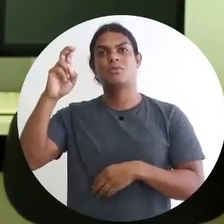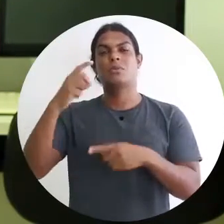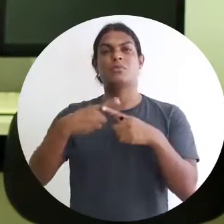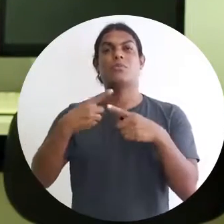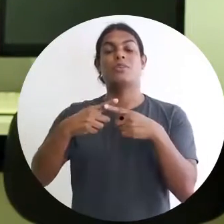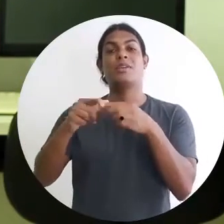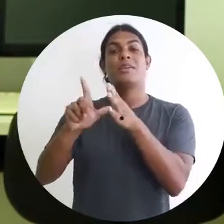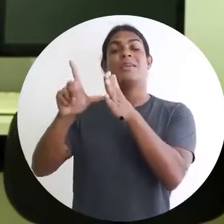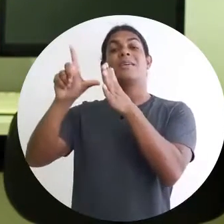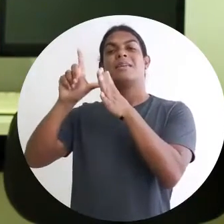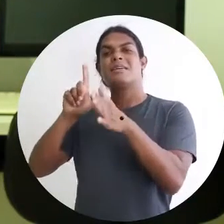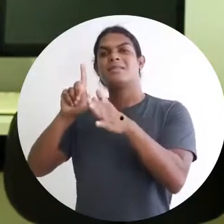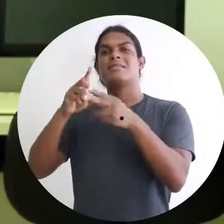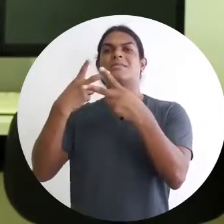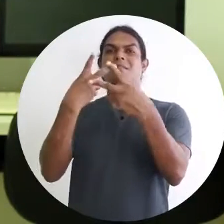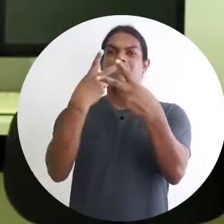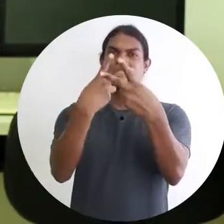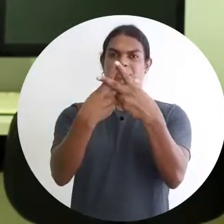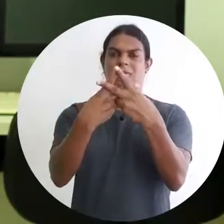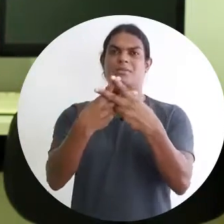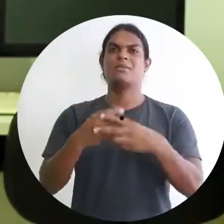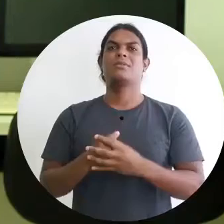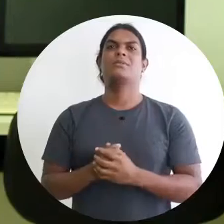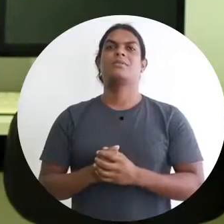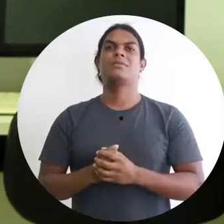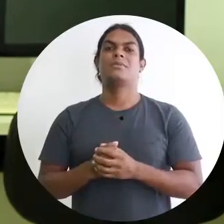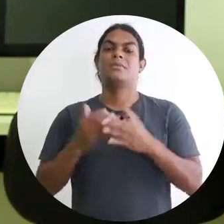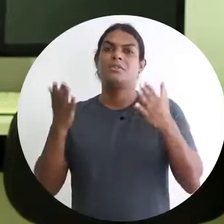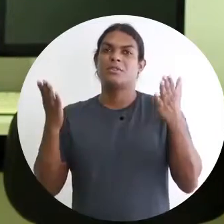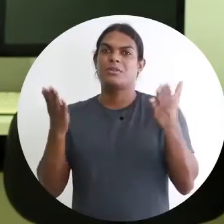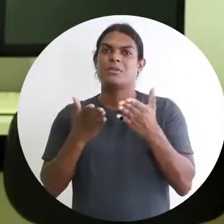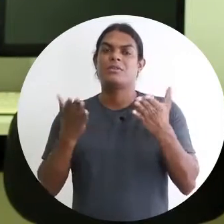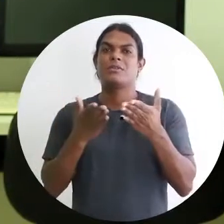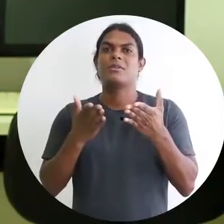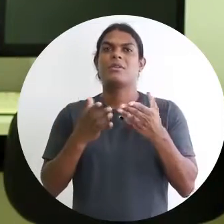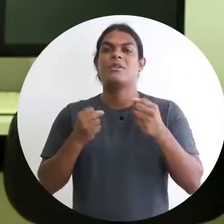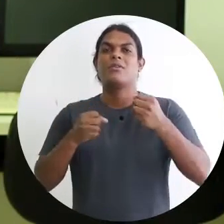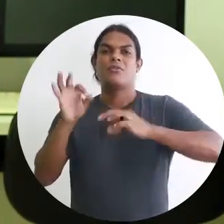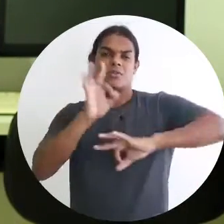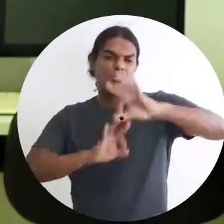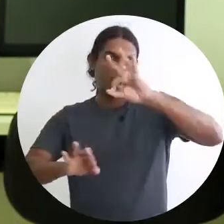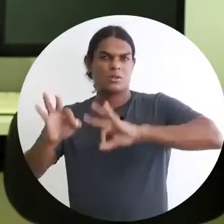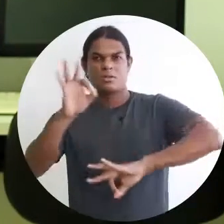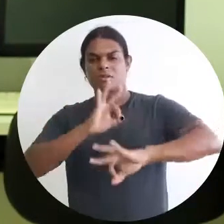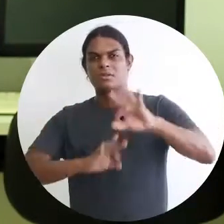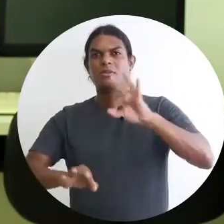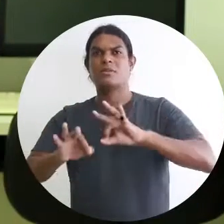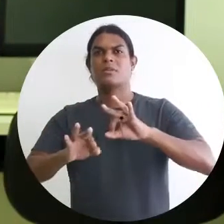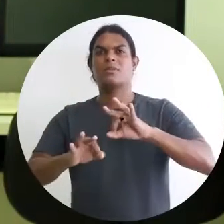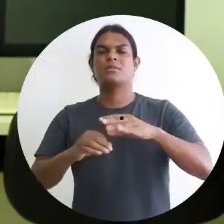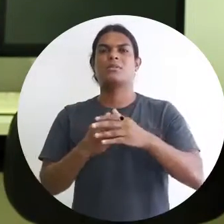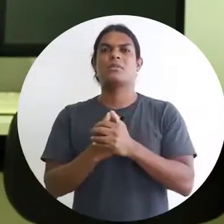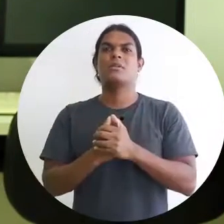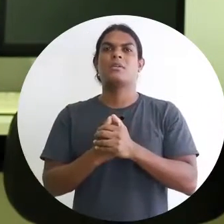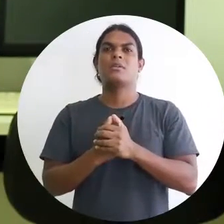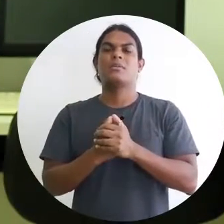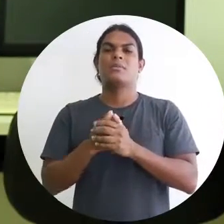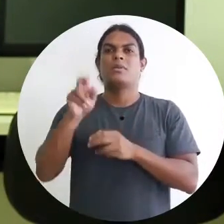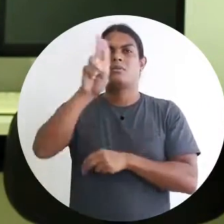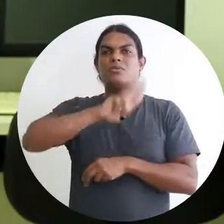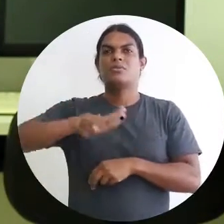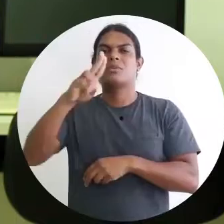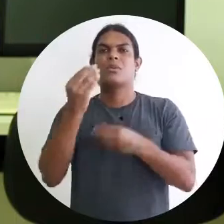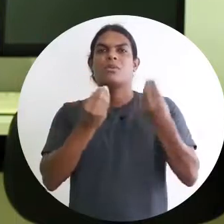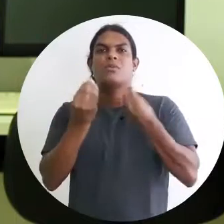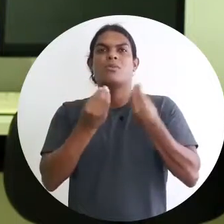um presídio lá. E aí foi colocado, foi trabalhado e melhorado para colocar artesanatos. Tem